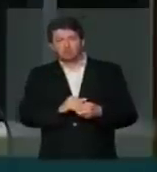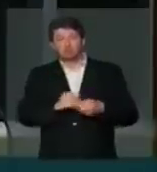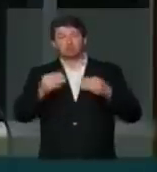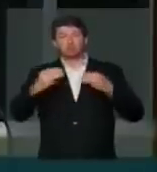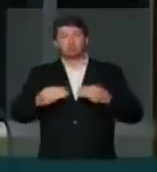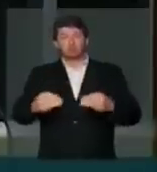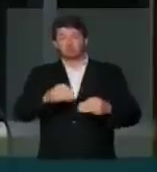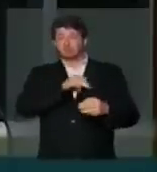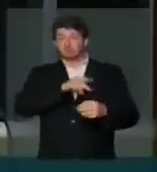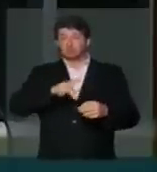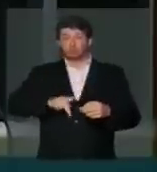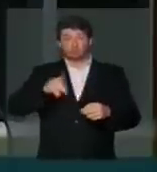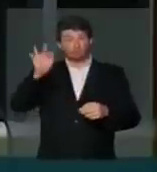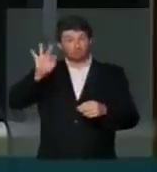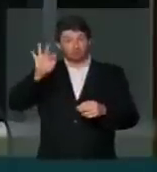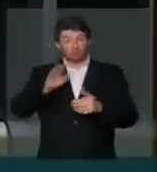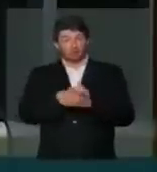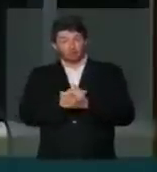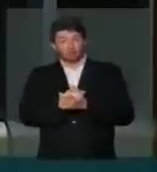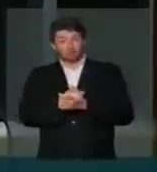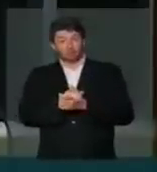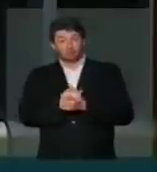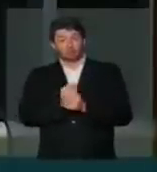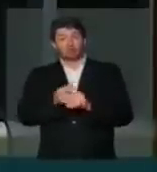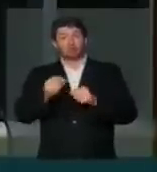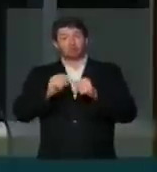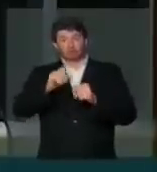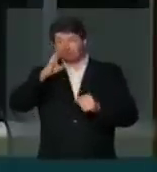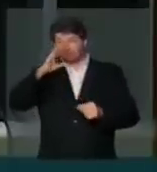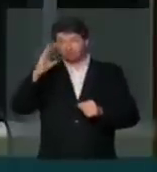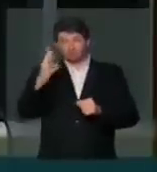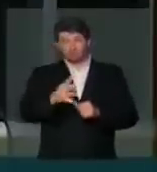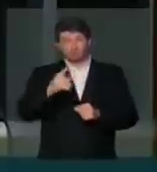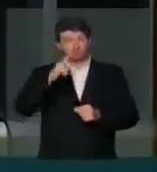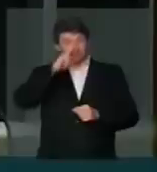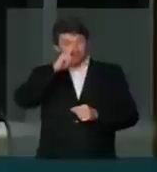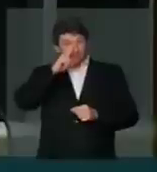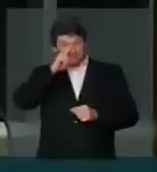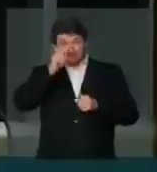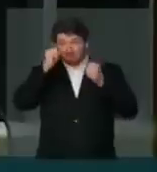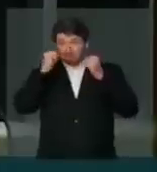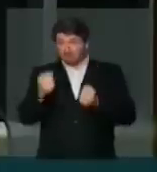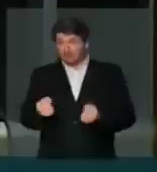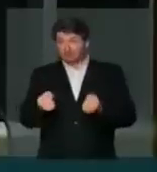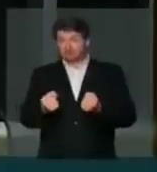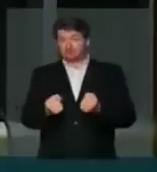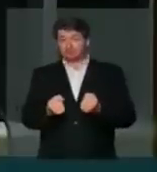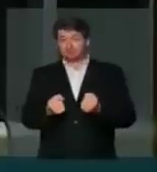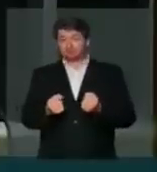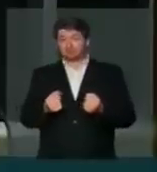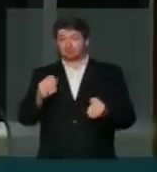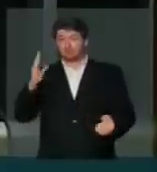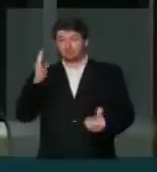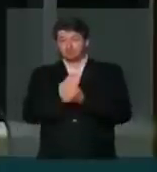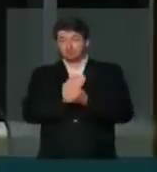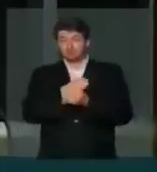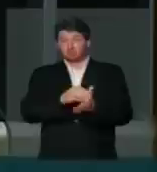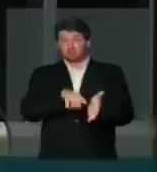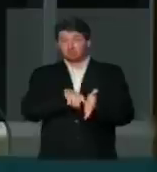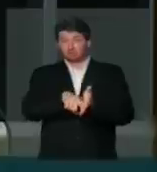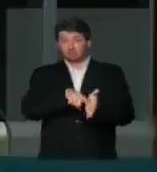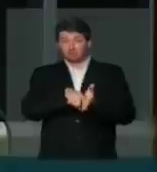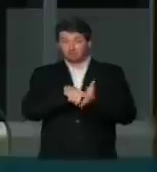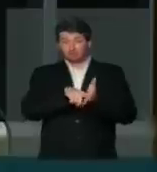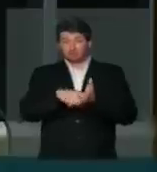Ministério Público Federal fez uma denúncia grave, robusta, encaminhada a um inquérito